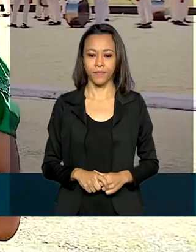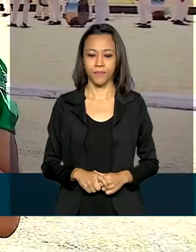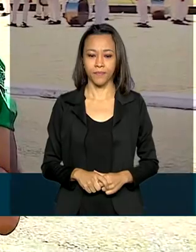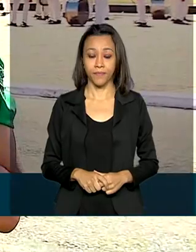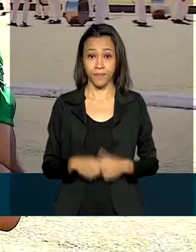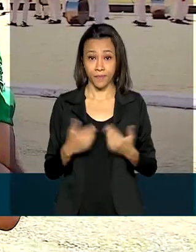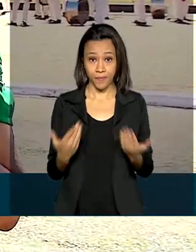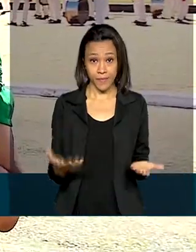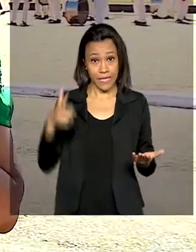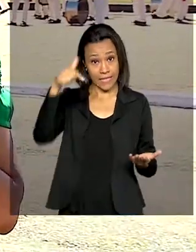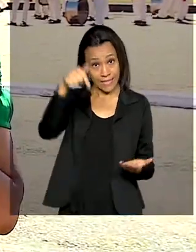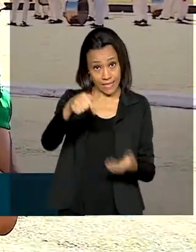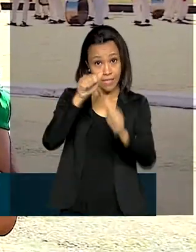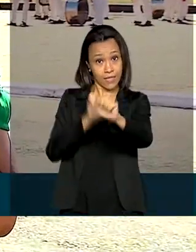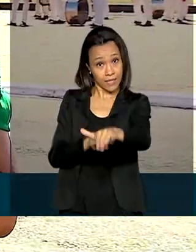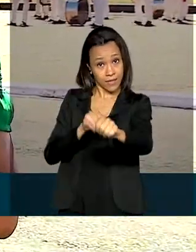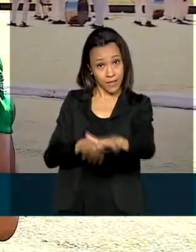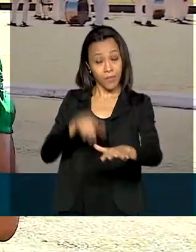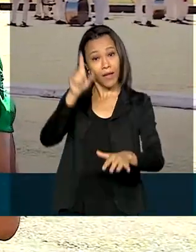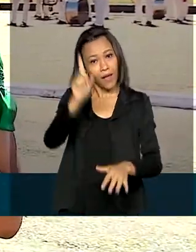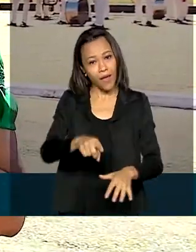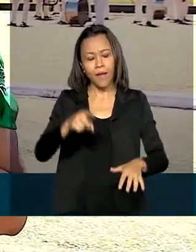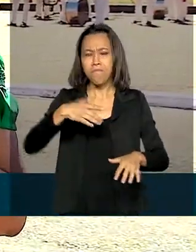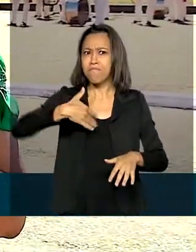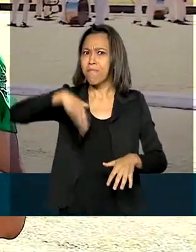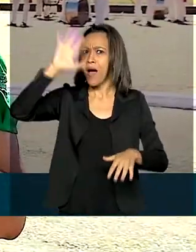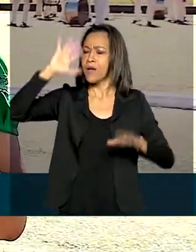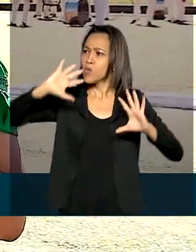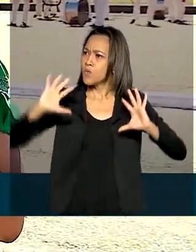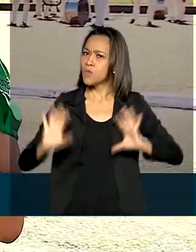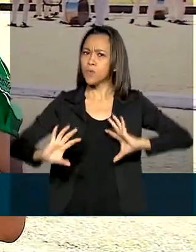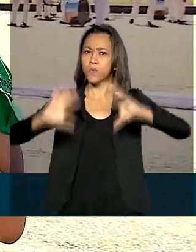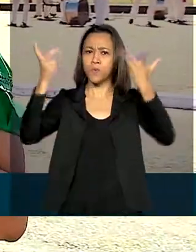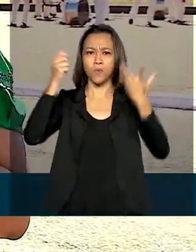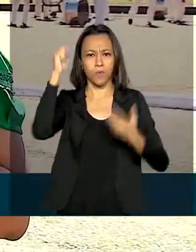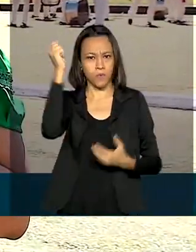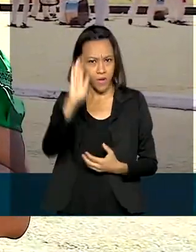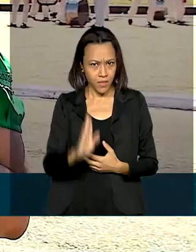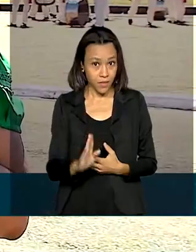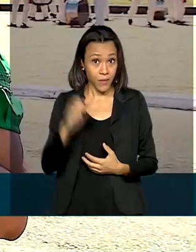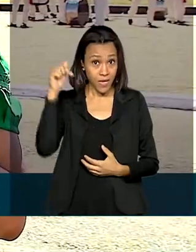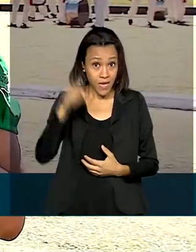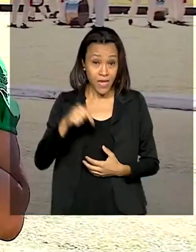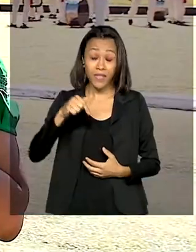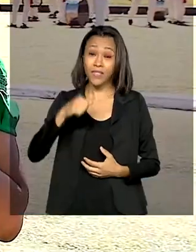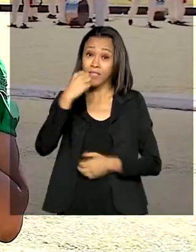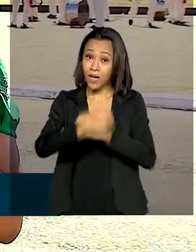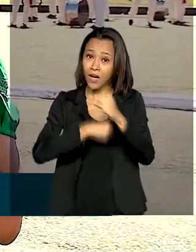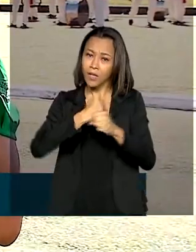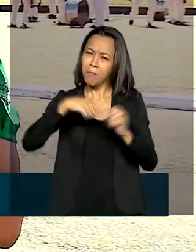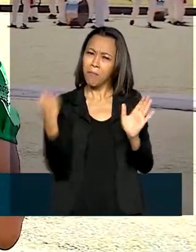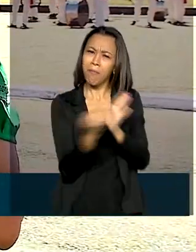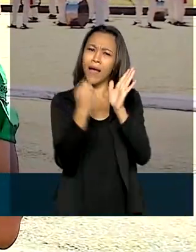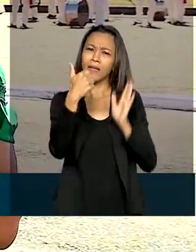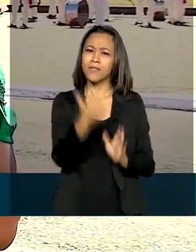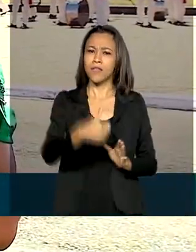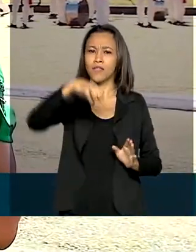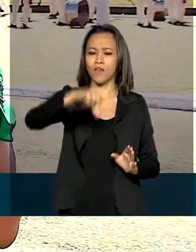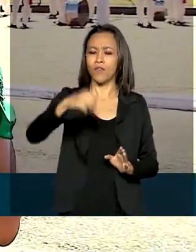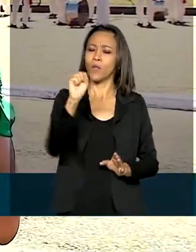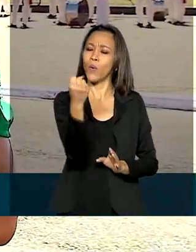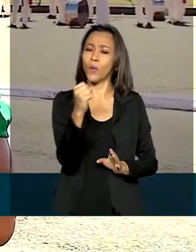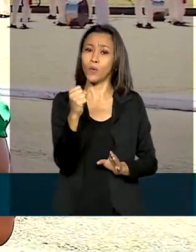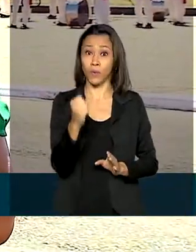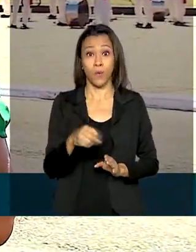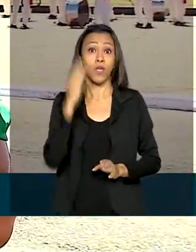O 7 de setembro é a data cívico-militar mais comemorada no país. E neste ano, marca os 198 anos do dia que Dom Pedro